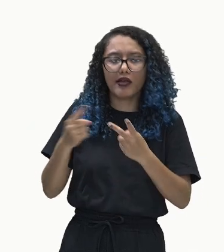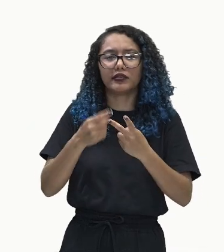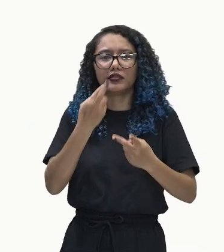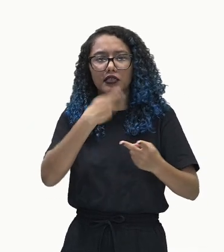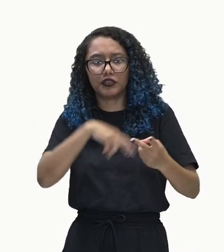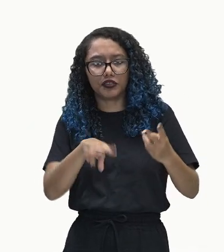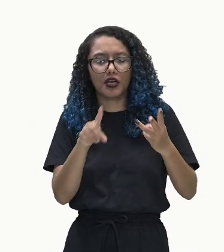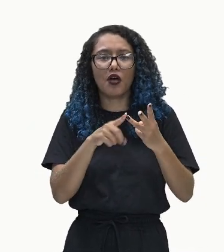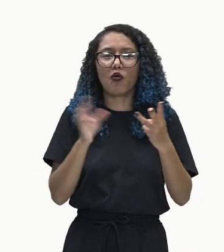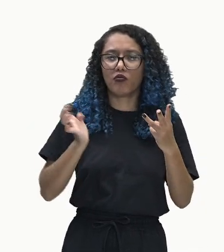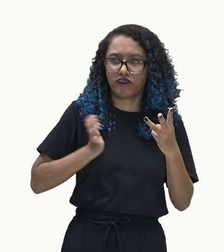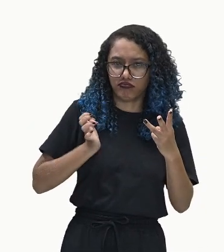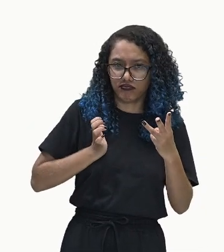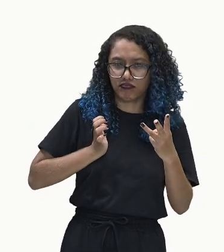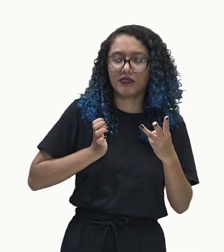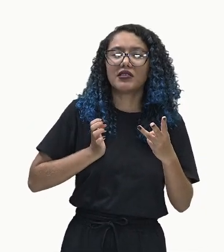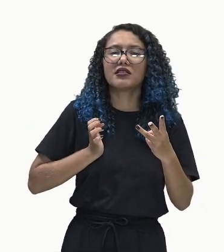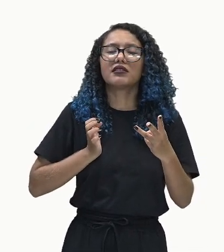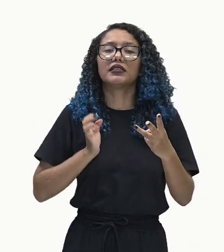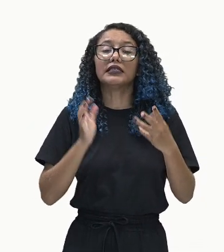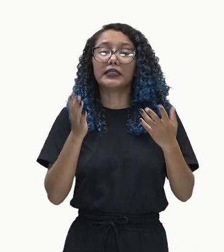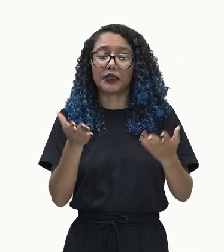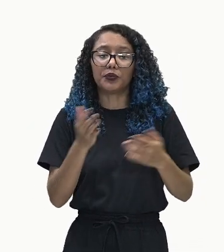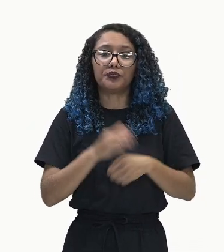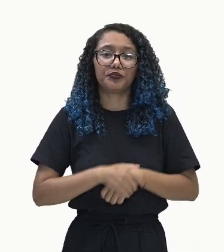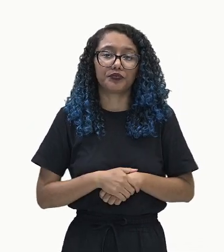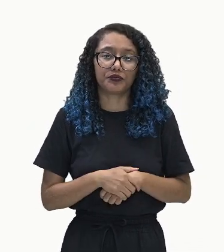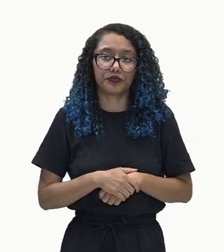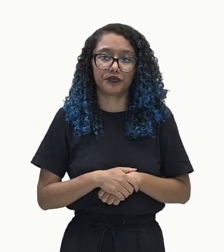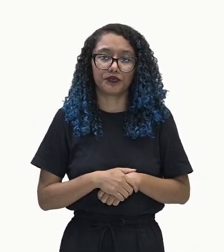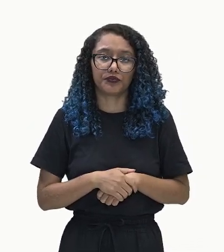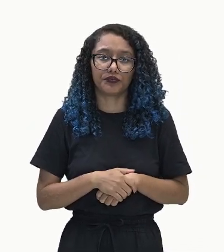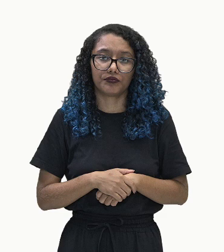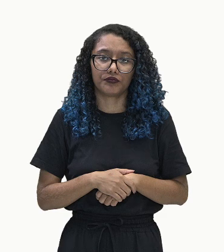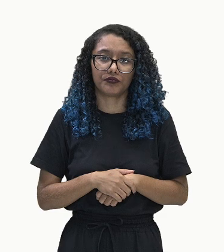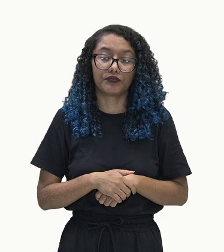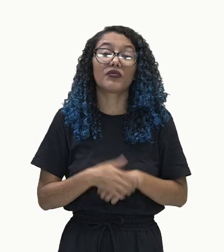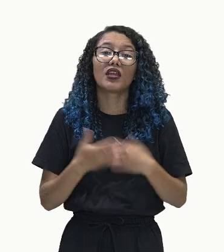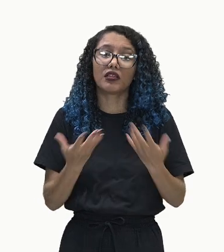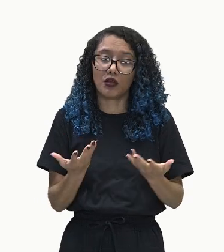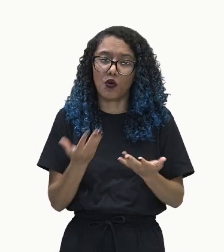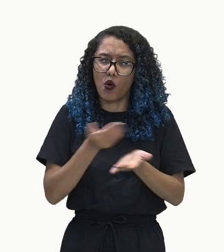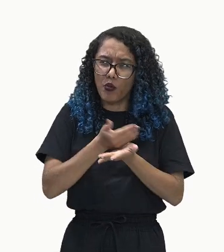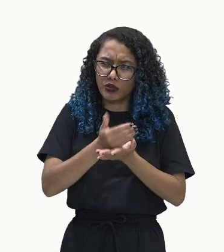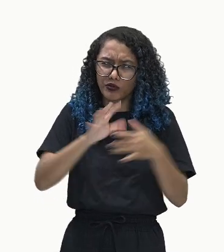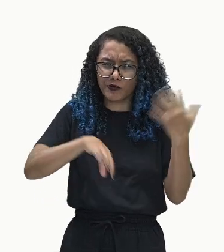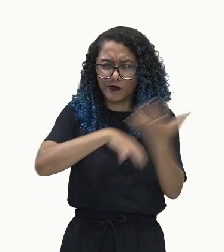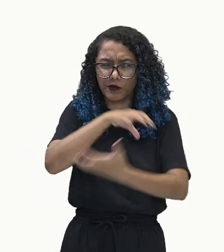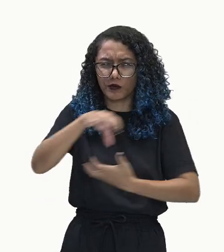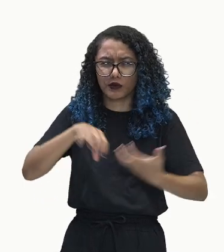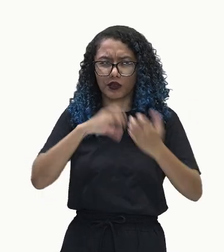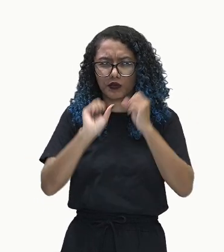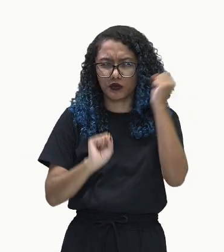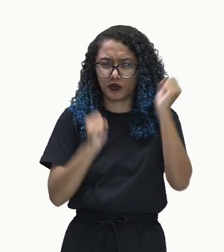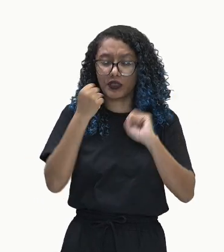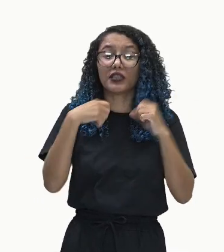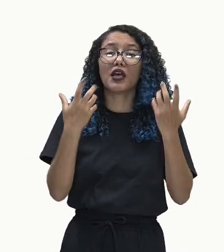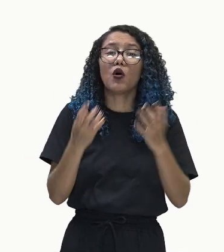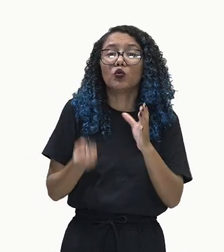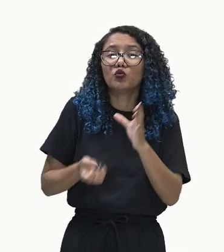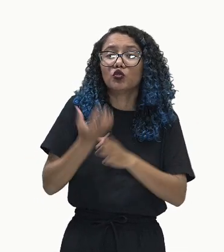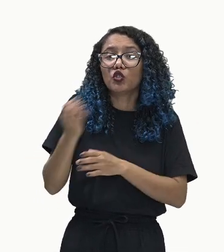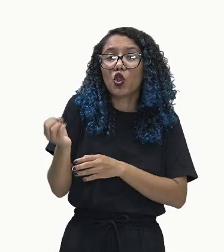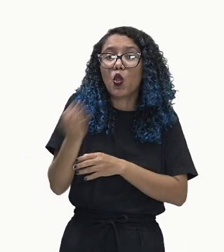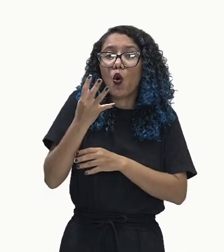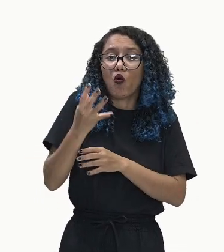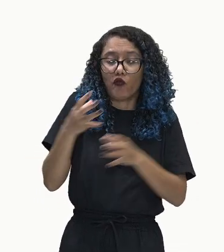advento da chamada Revolução Industrial surge uma nova classe social, tá,